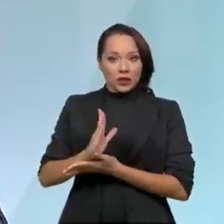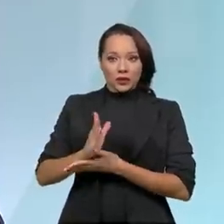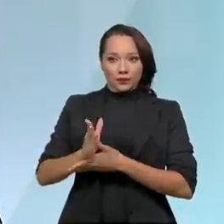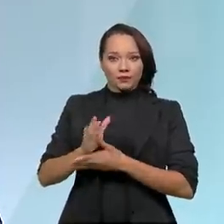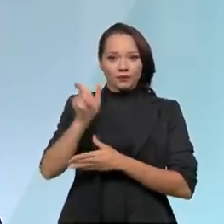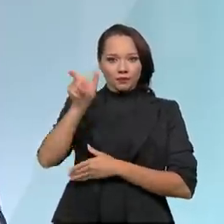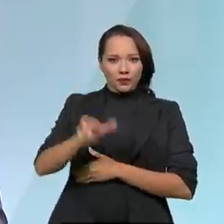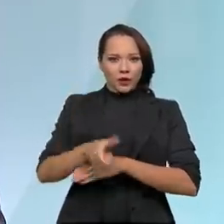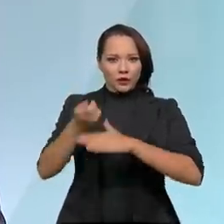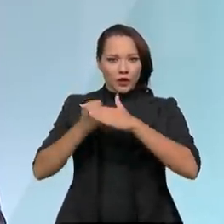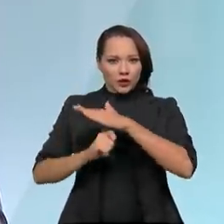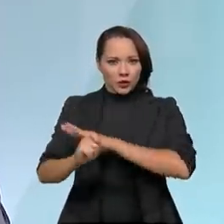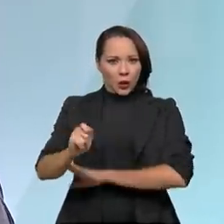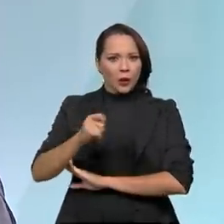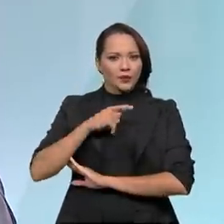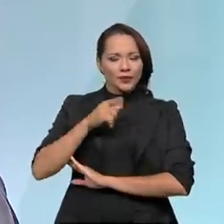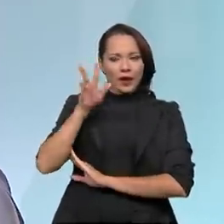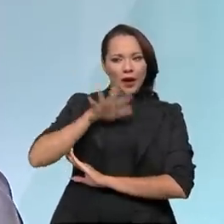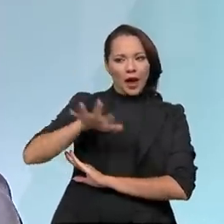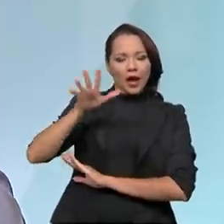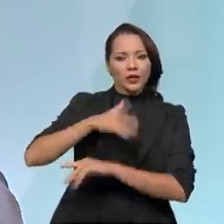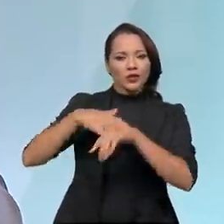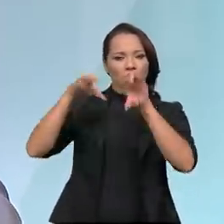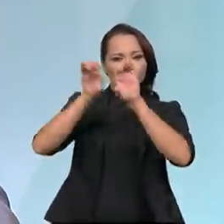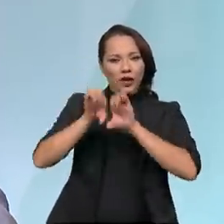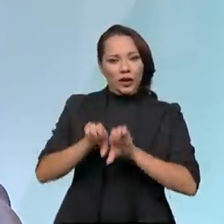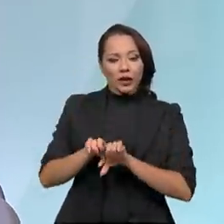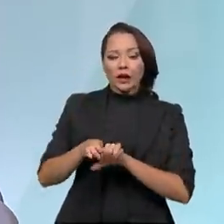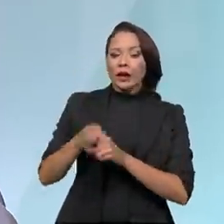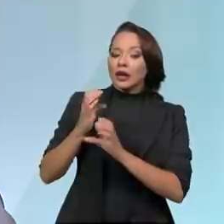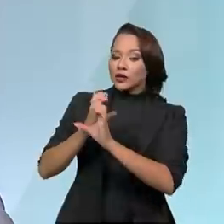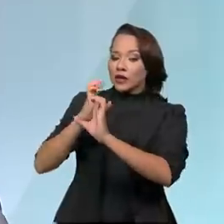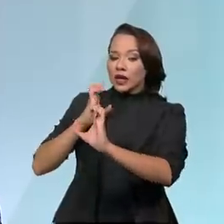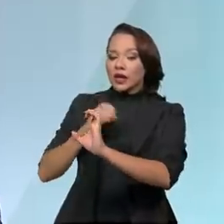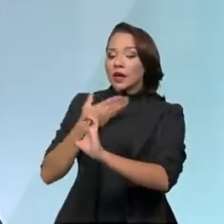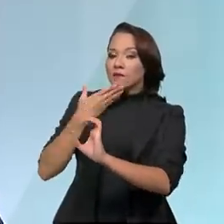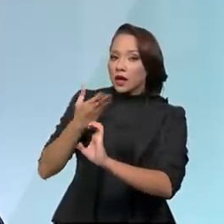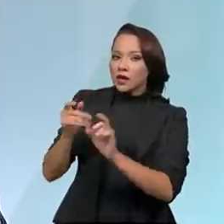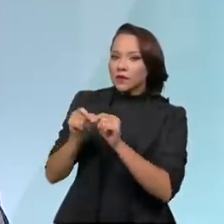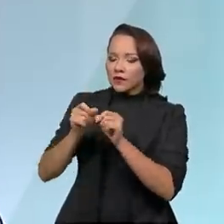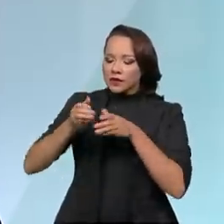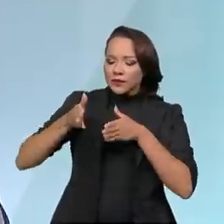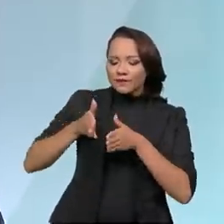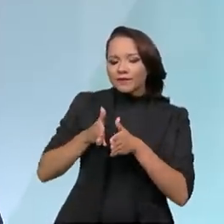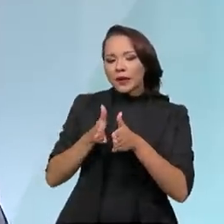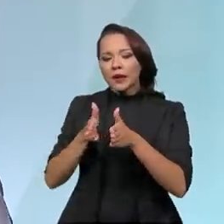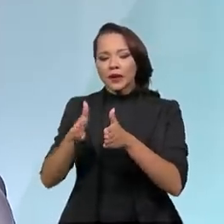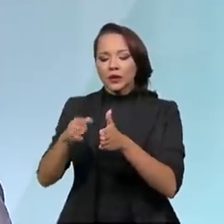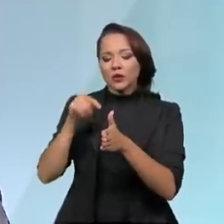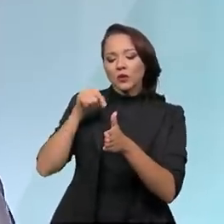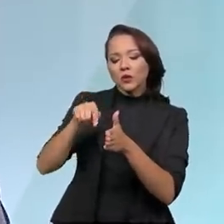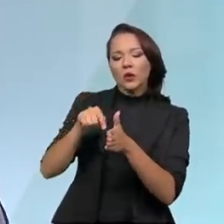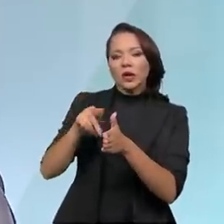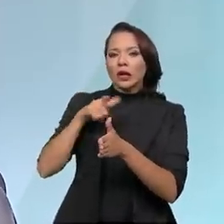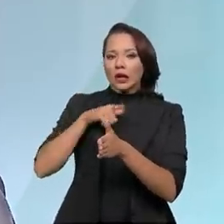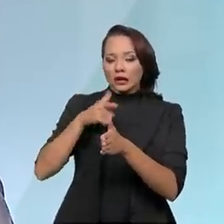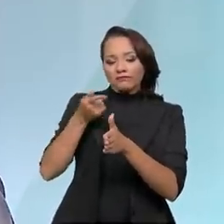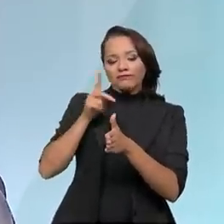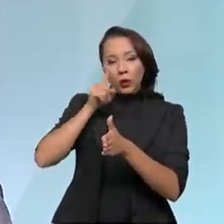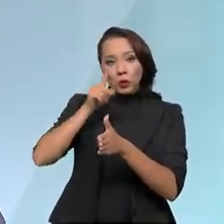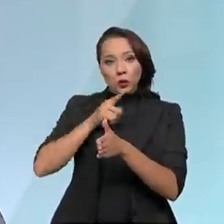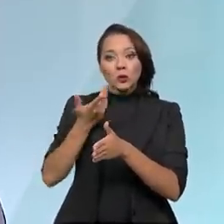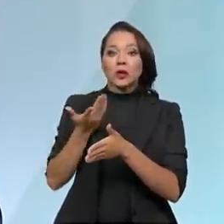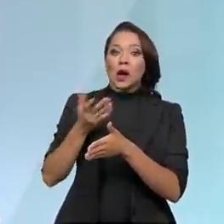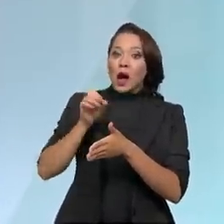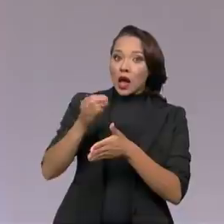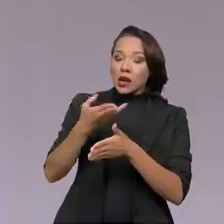investidor toma o risco de engenharia, então ele pede para fazer um determinado trecho, ele toma esse risco, ele constrói a